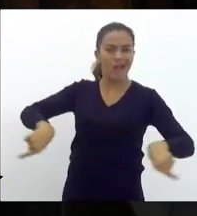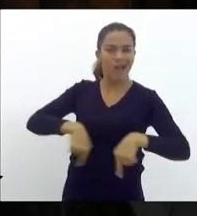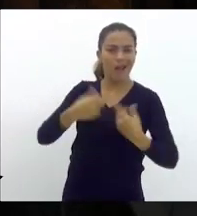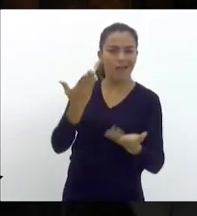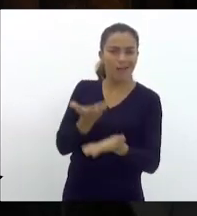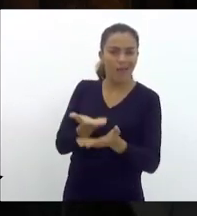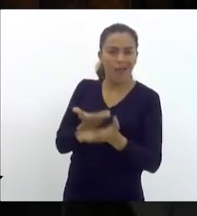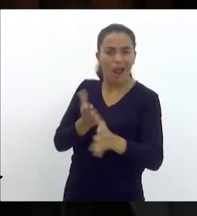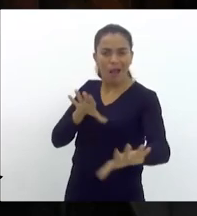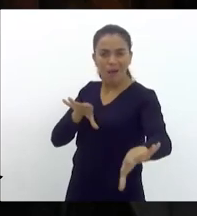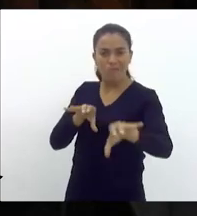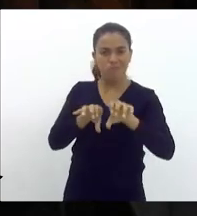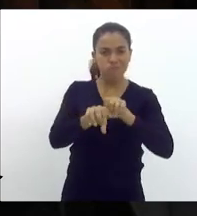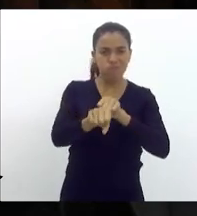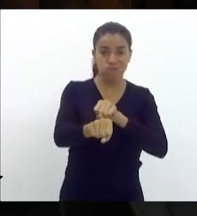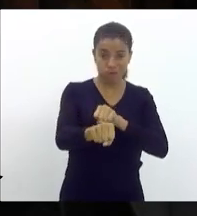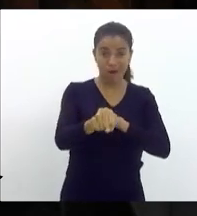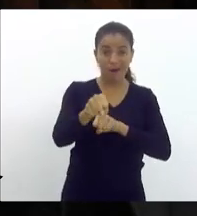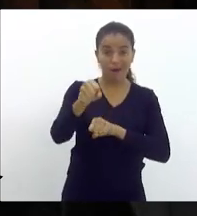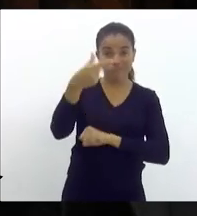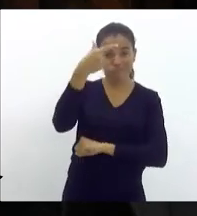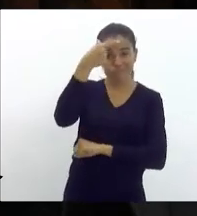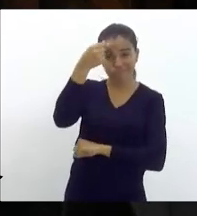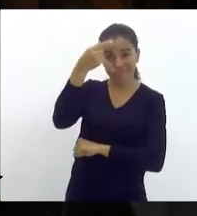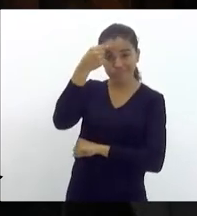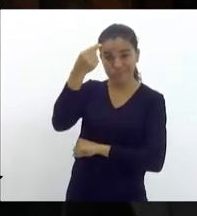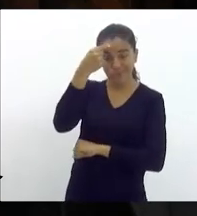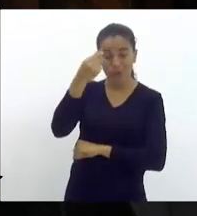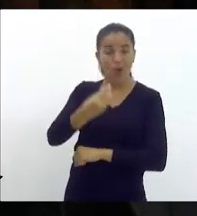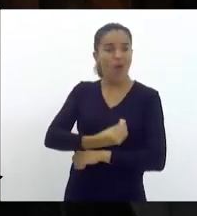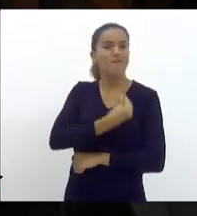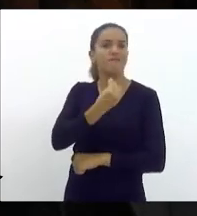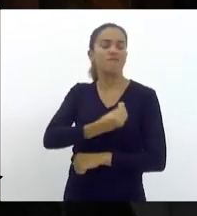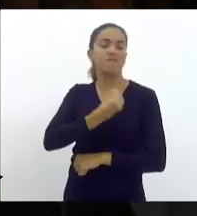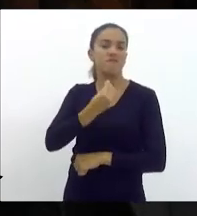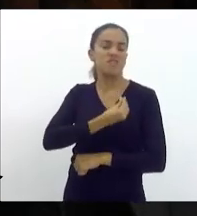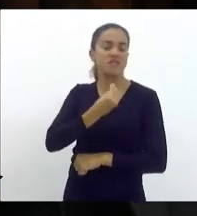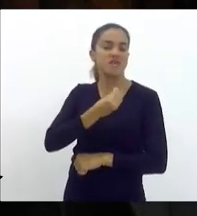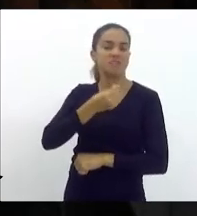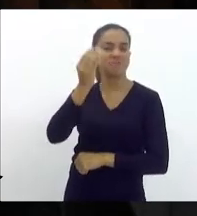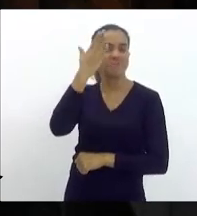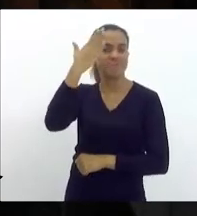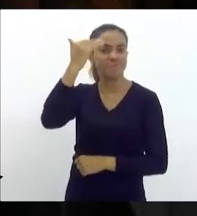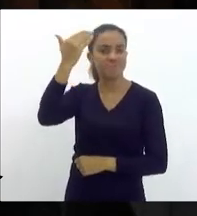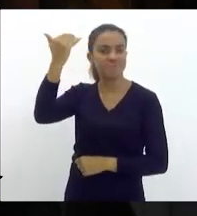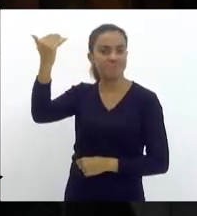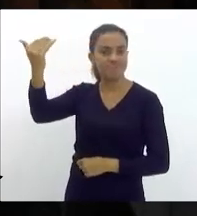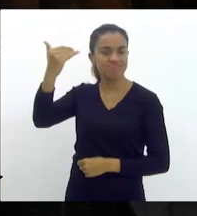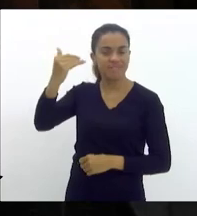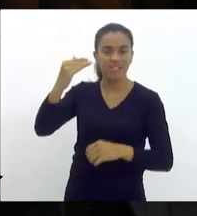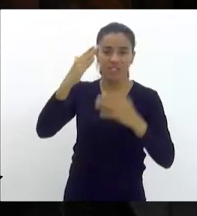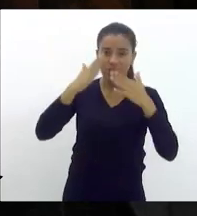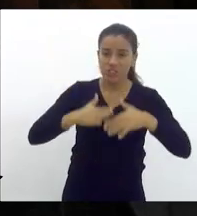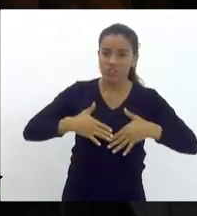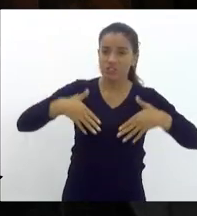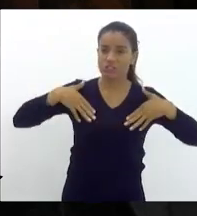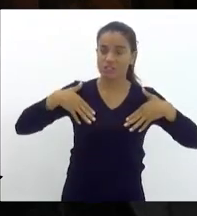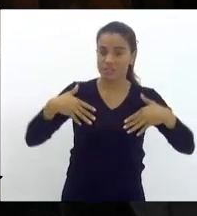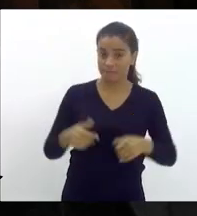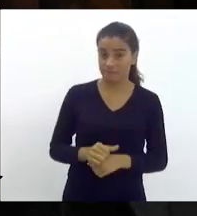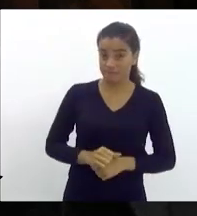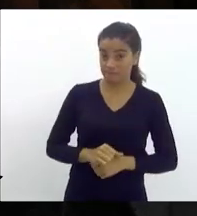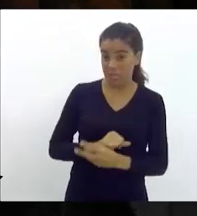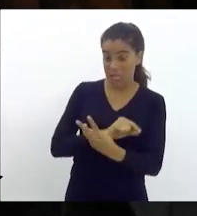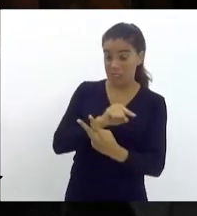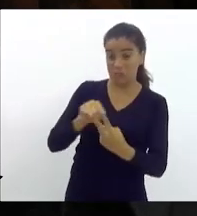concluir uma formação que permita uma vida promissora e digna. Essas duas